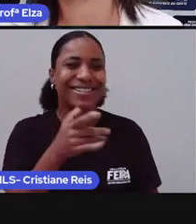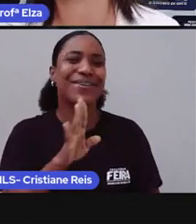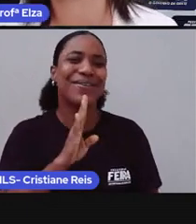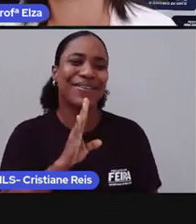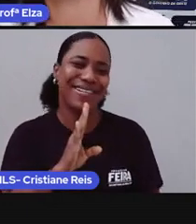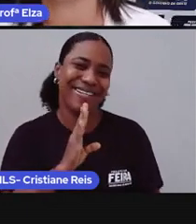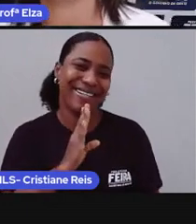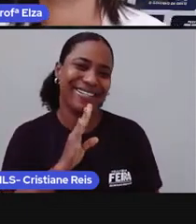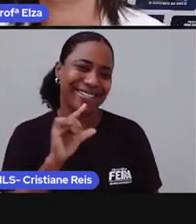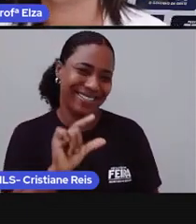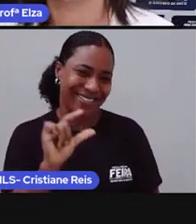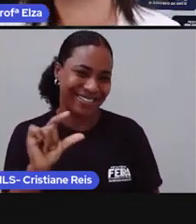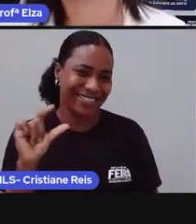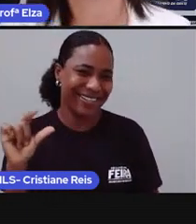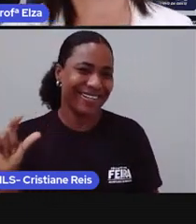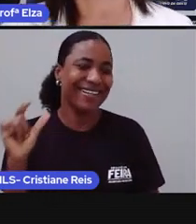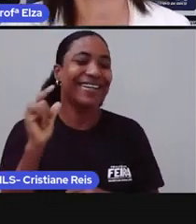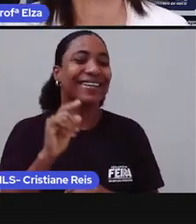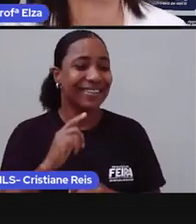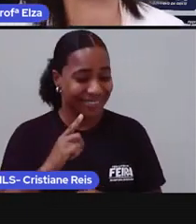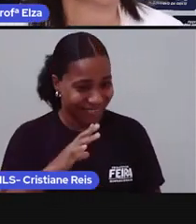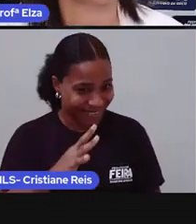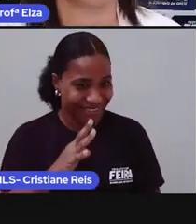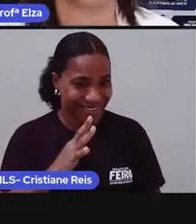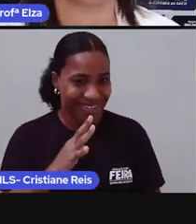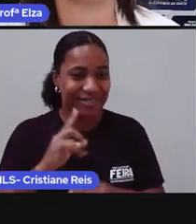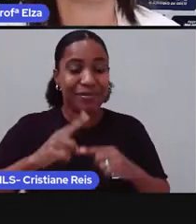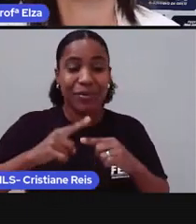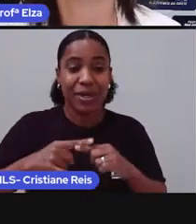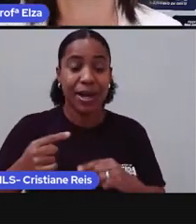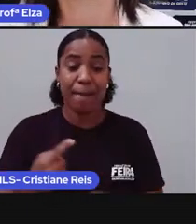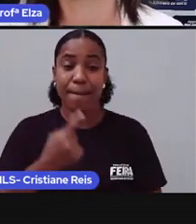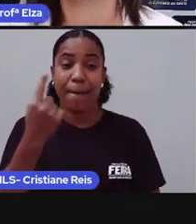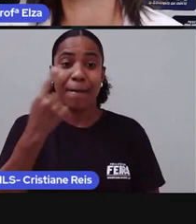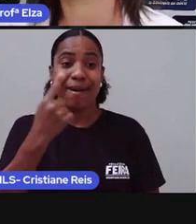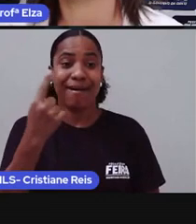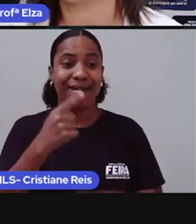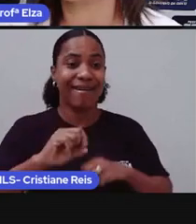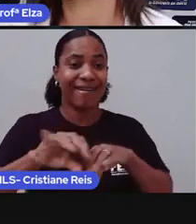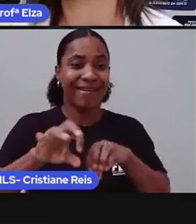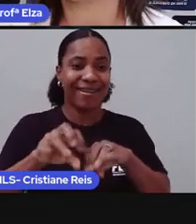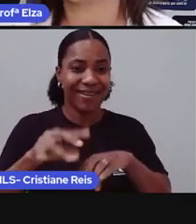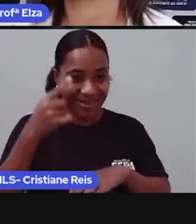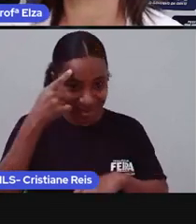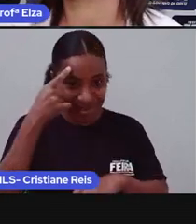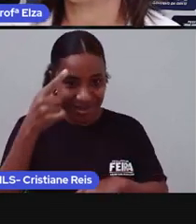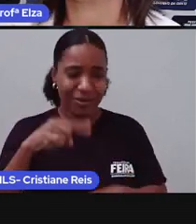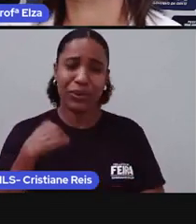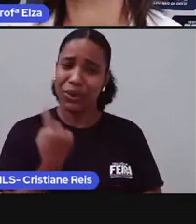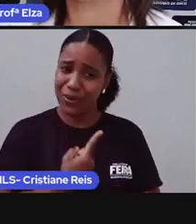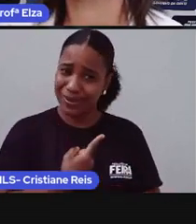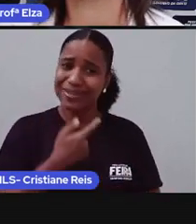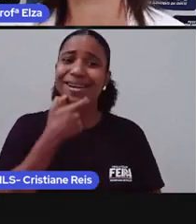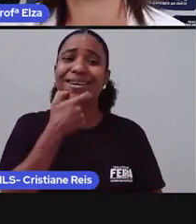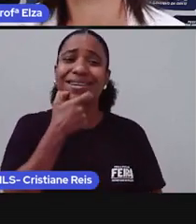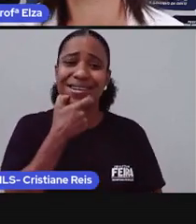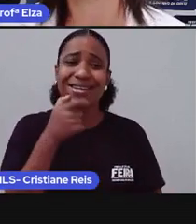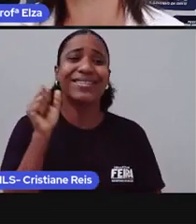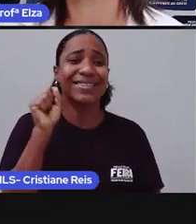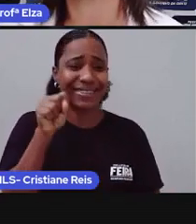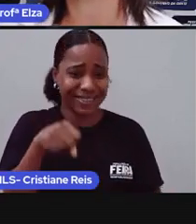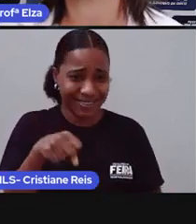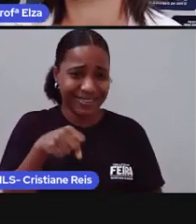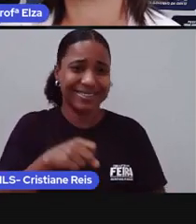Até mesmo porque, como nós já vimos na nossa primeira aula, nós falamos inglês, sim. Nós